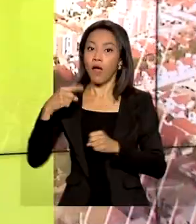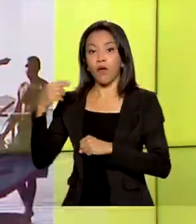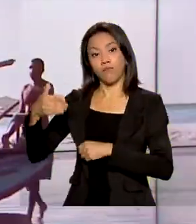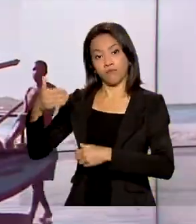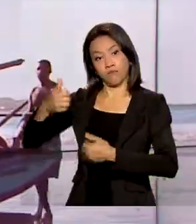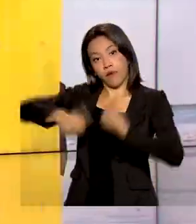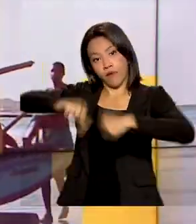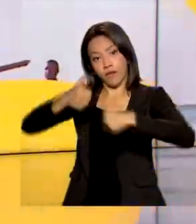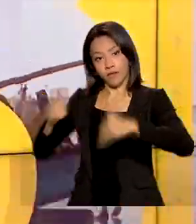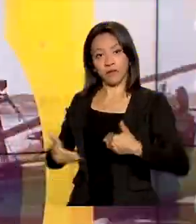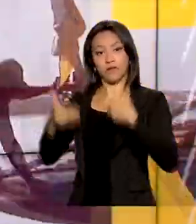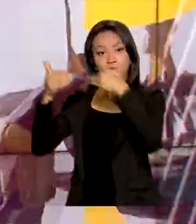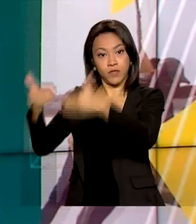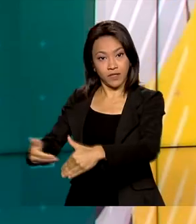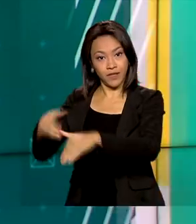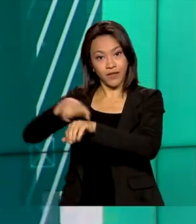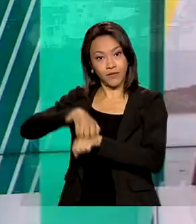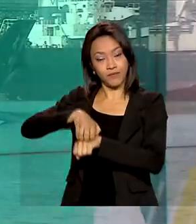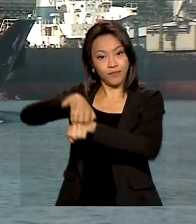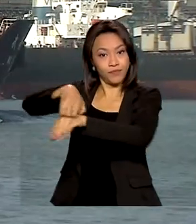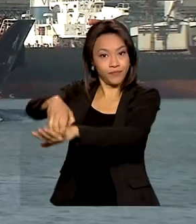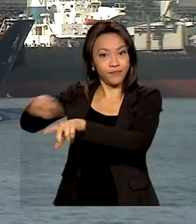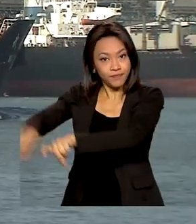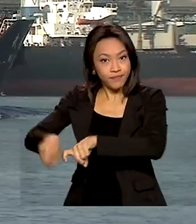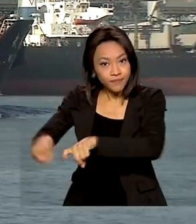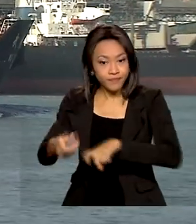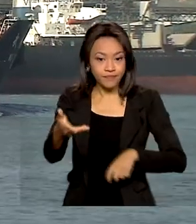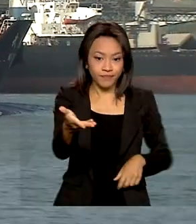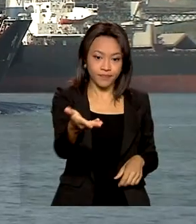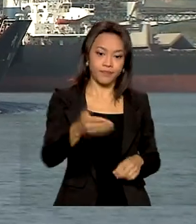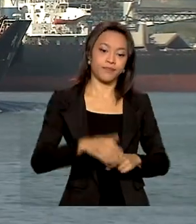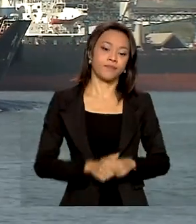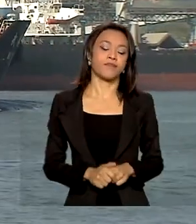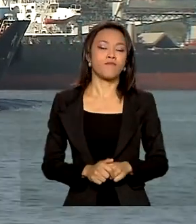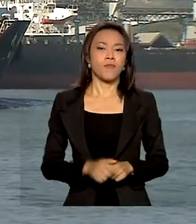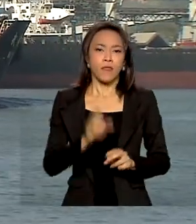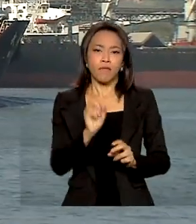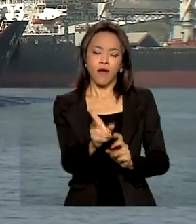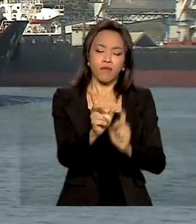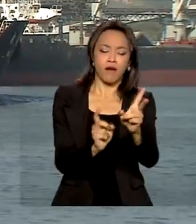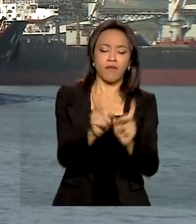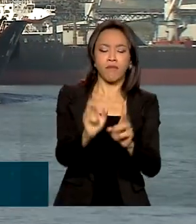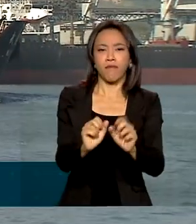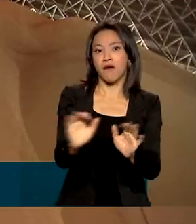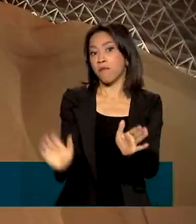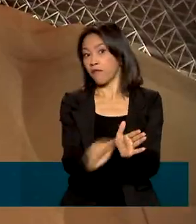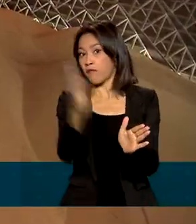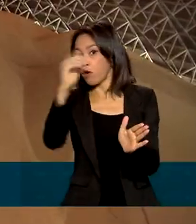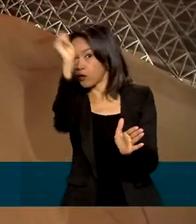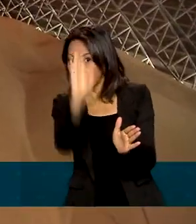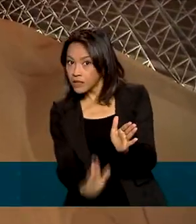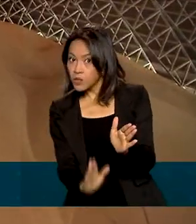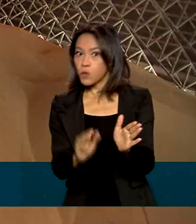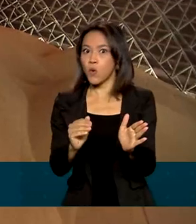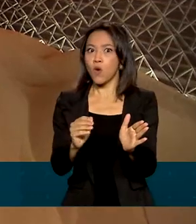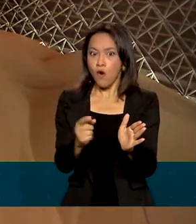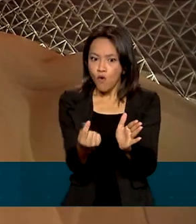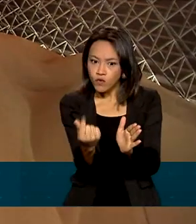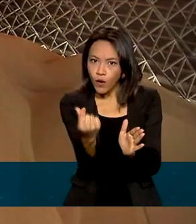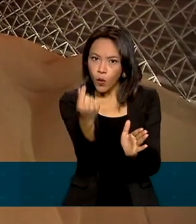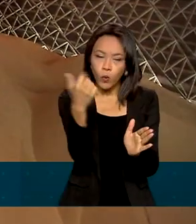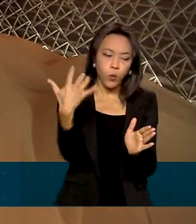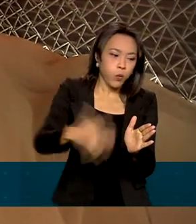Agricultura, Pecuária e Abastecimento. As exportações do agronegócio brasileiro alcançaram valores